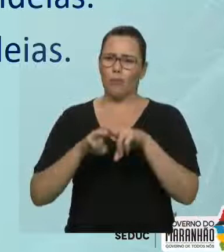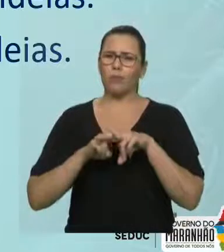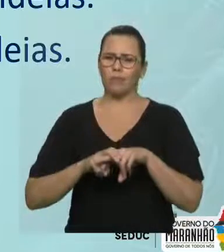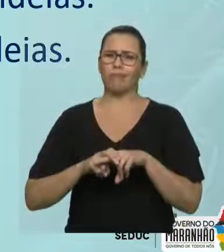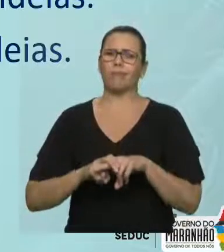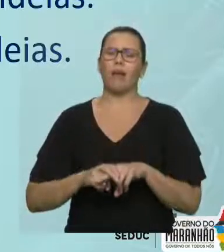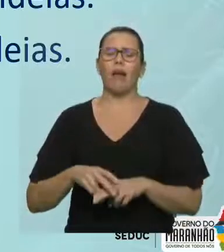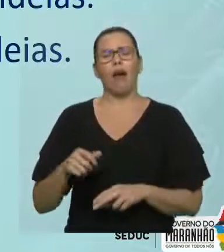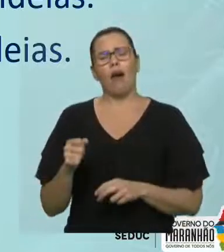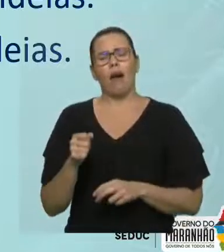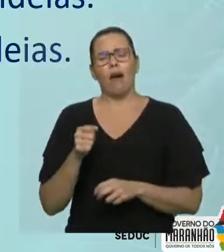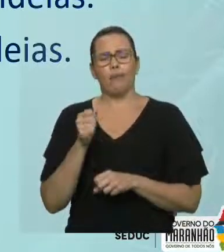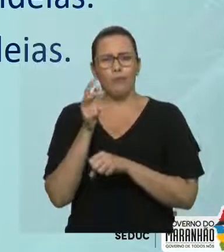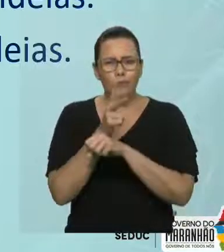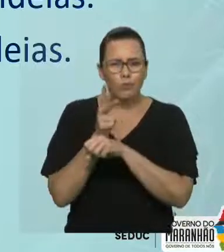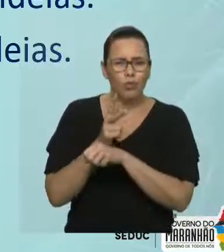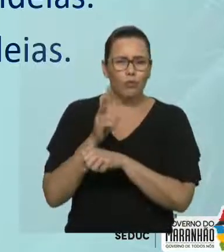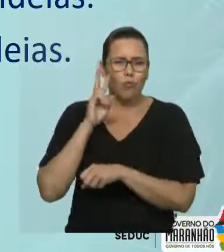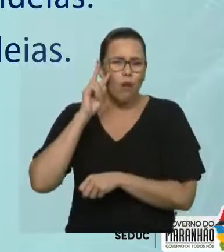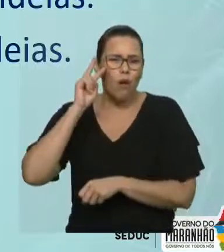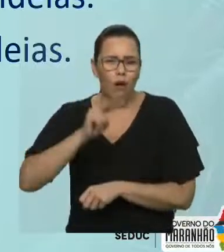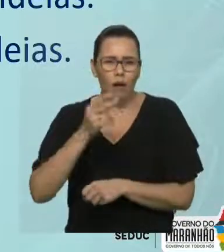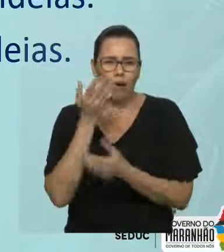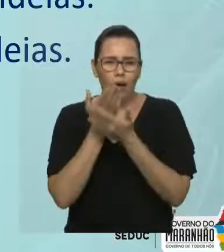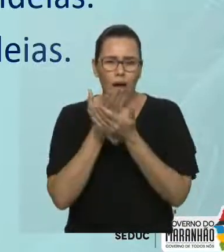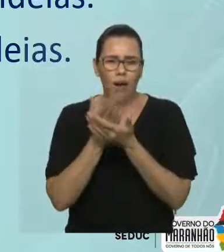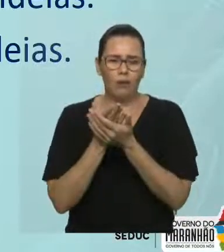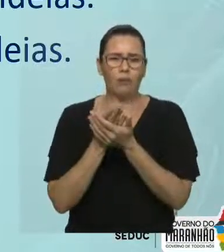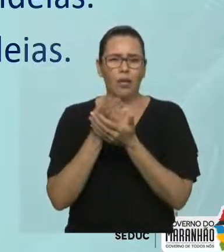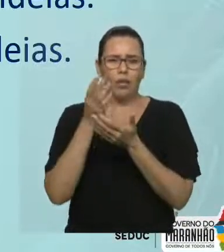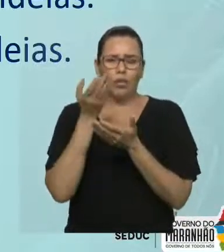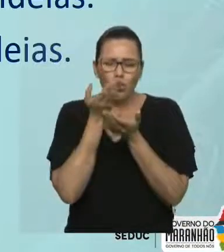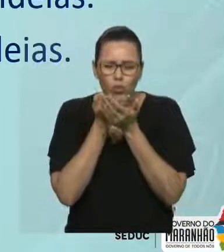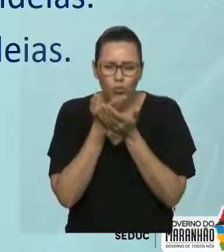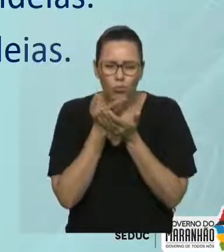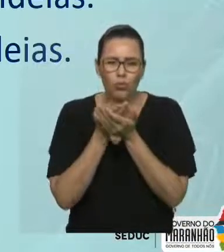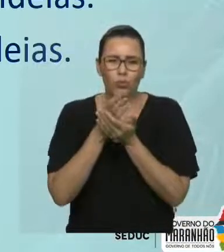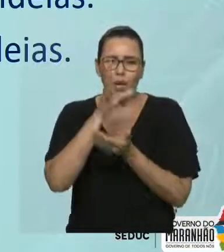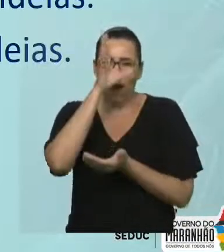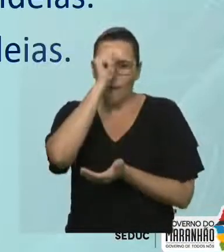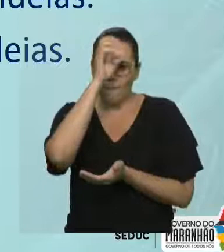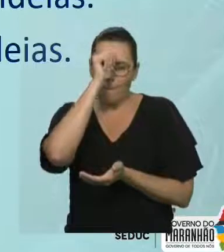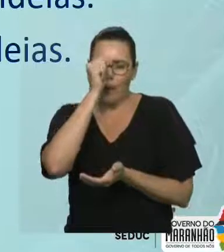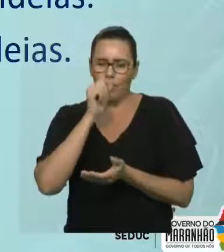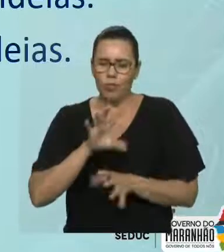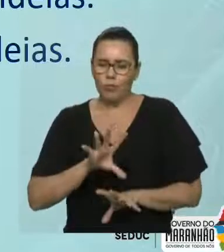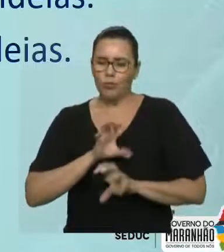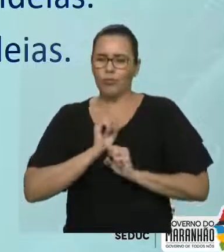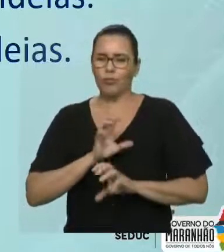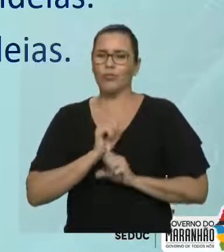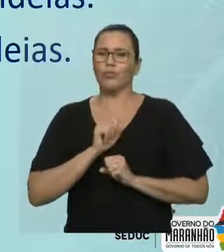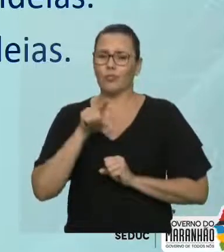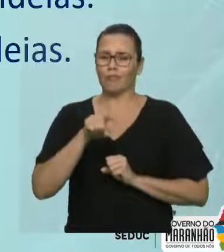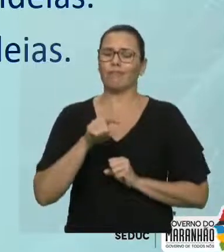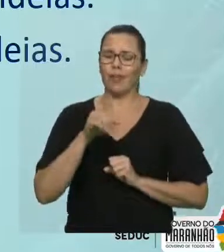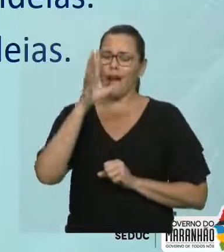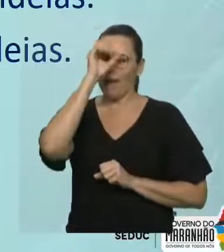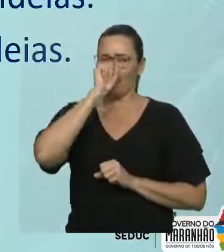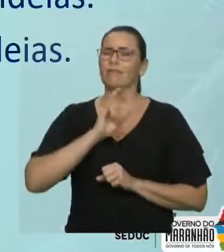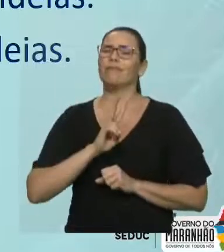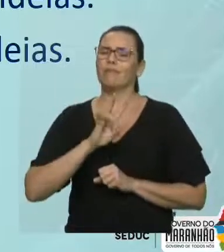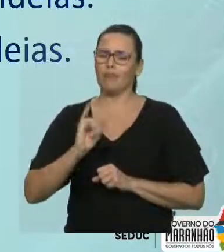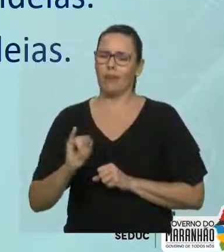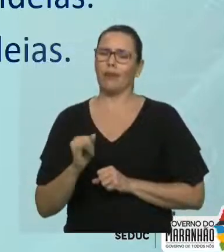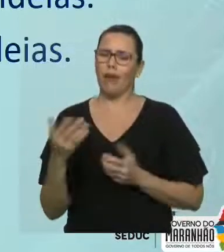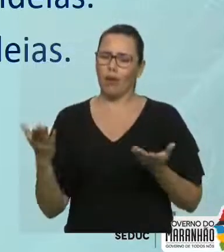as aulas. Preste atenção. Fixe bem esse conteúdo. Que com certeza você vai ter um bom aprendizado aí nesse período.